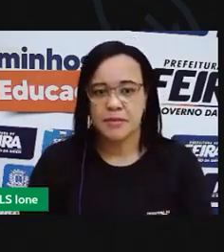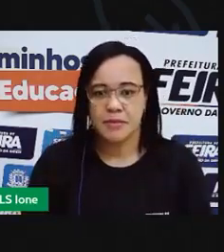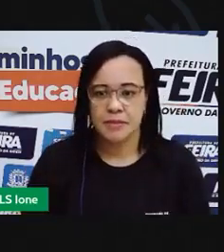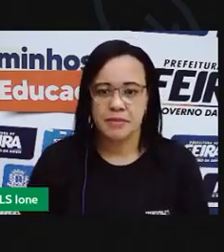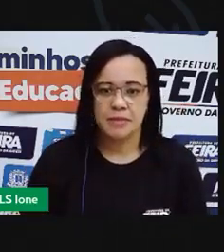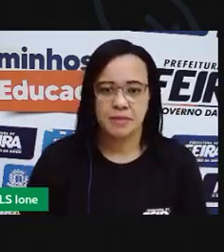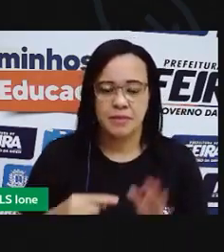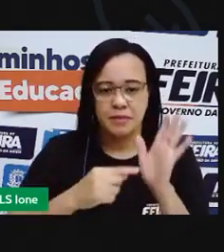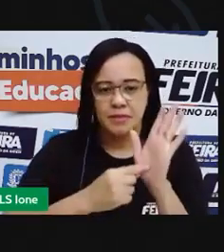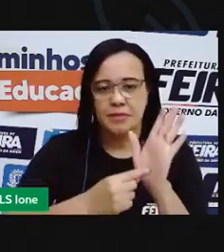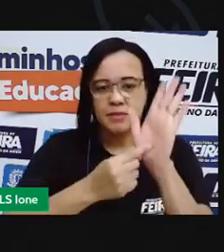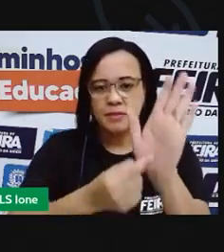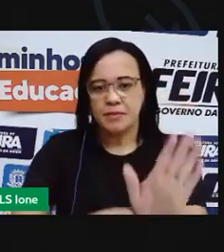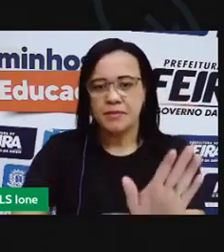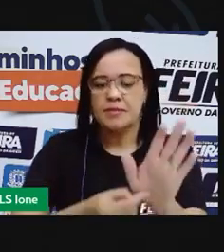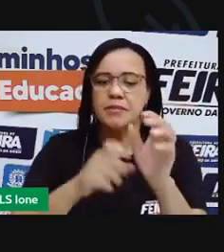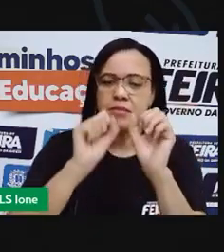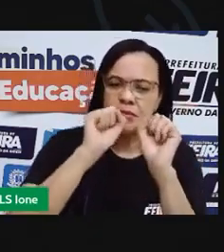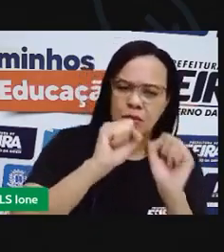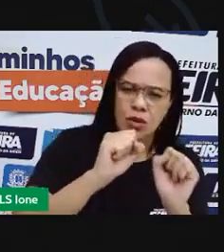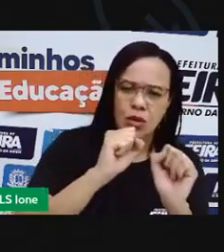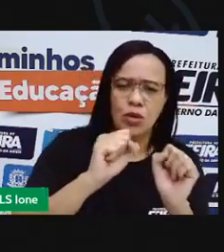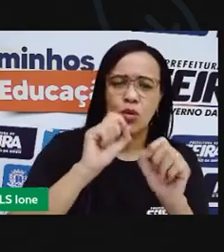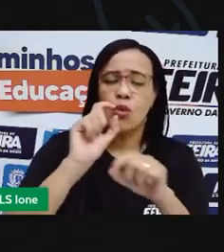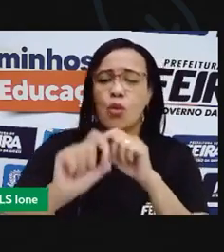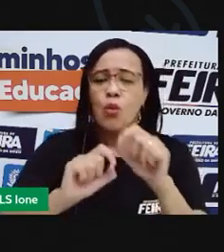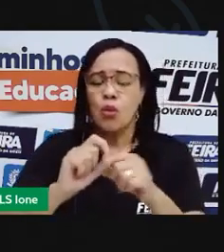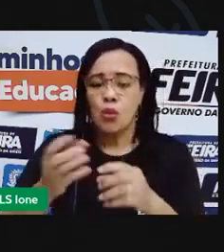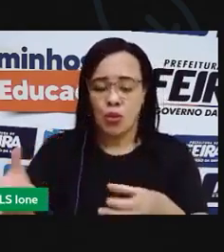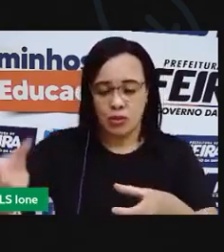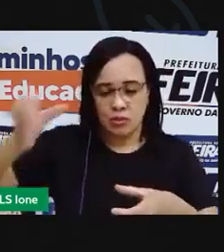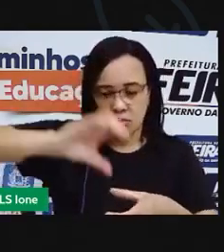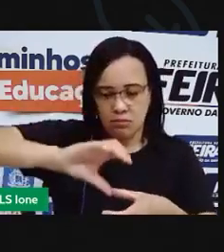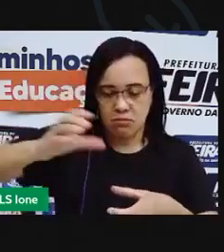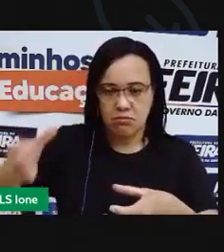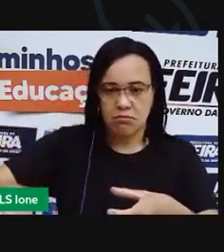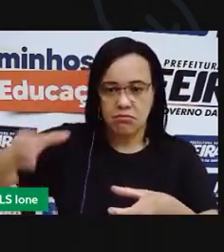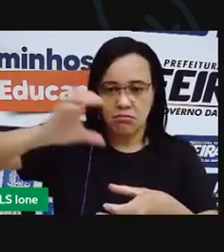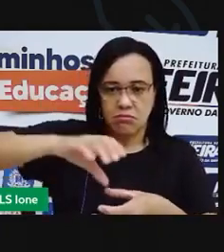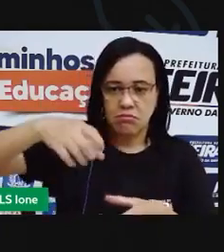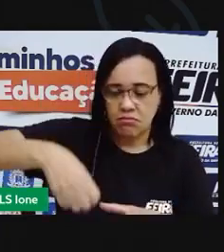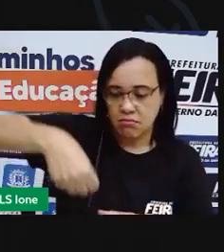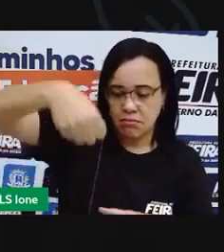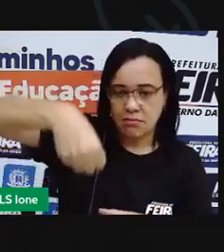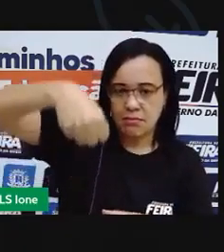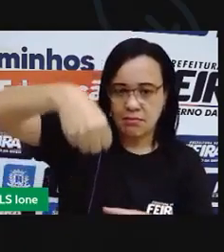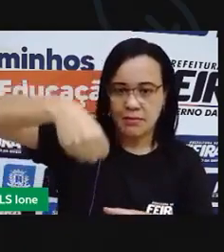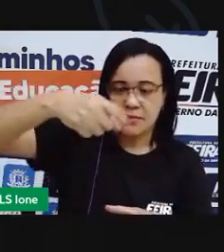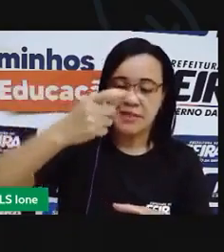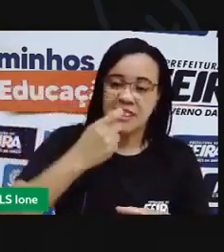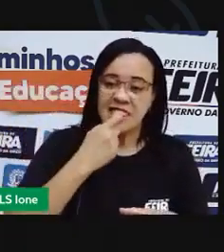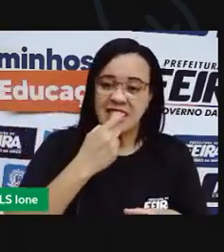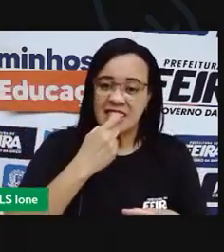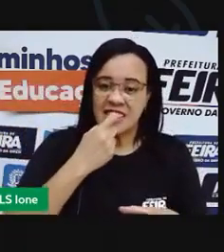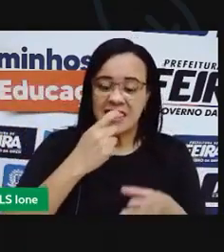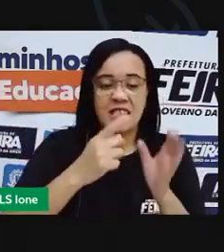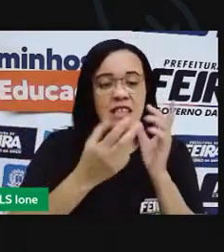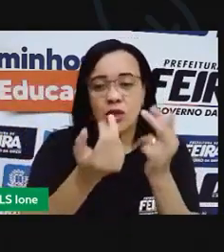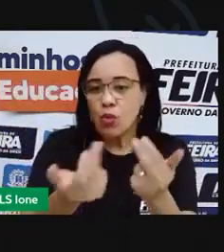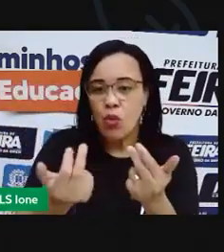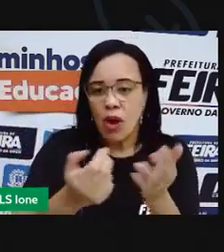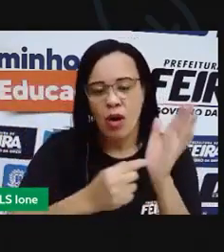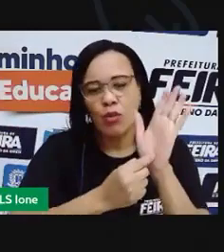eu vou mostrar que a gente pode colocar um outro lixo em um saco plástico como este aqui,